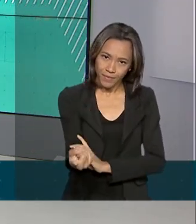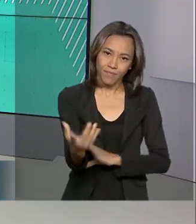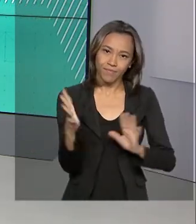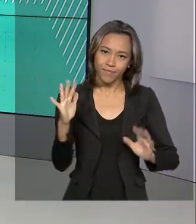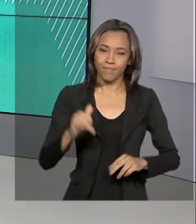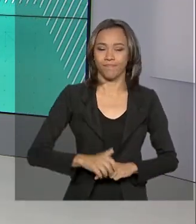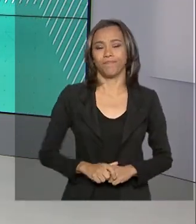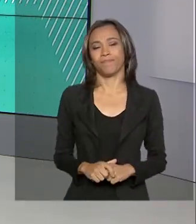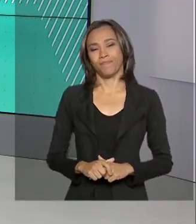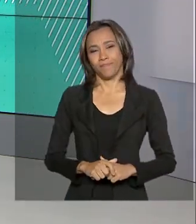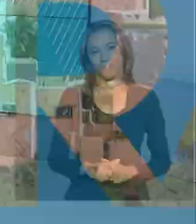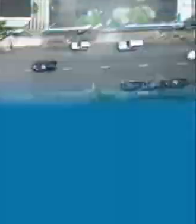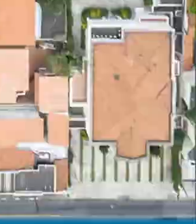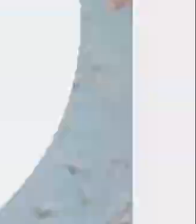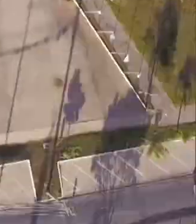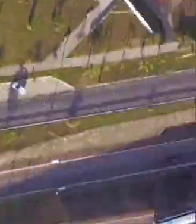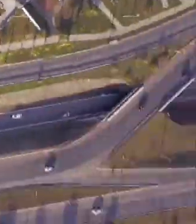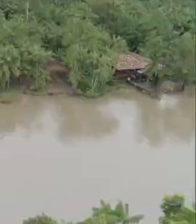edição. Até lá.